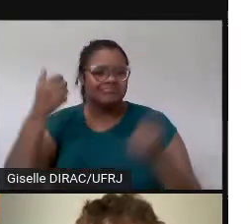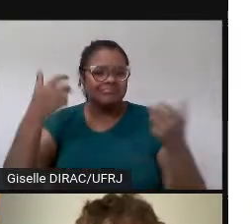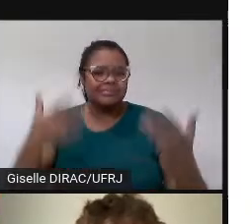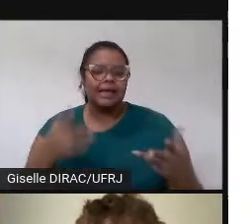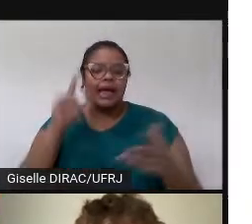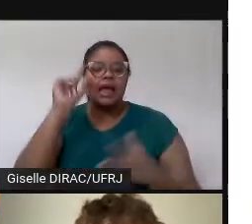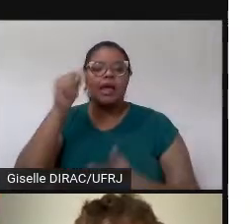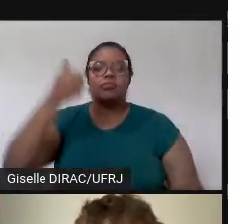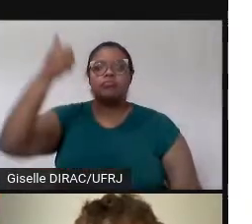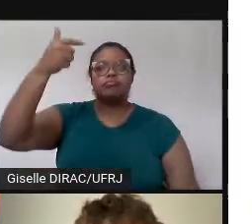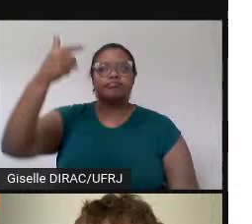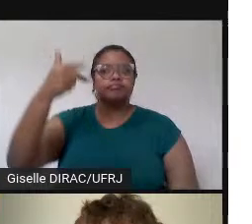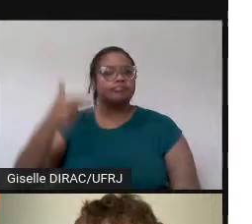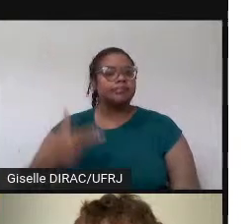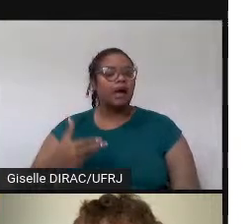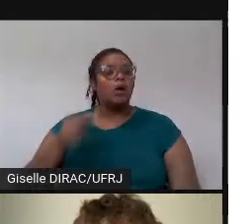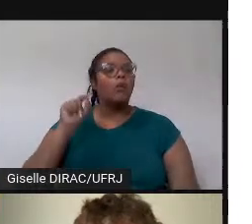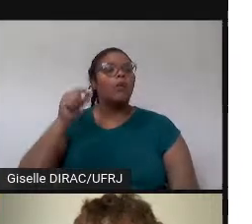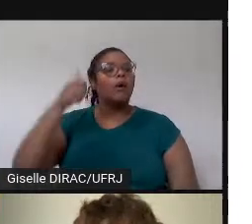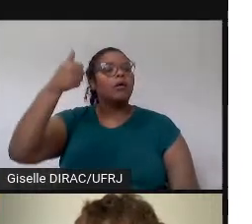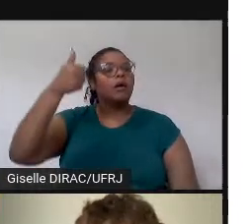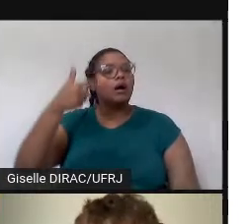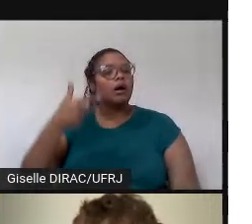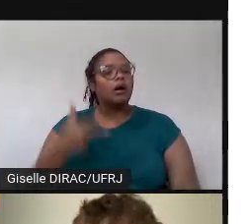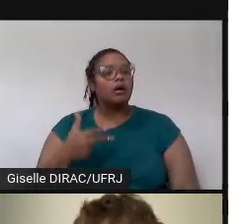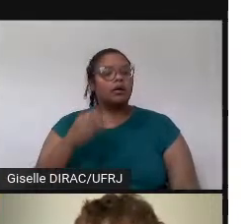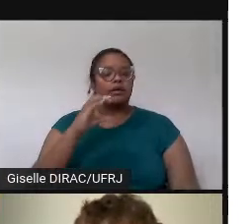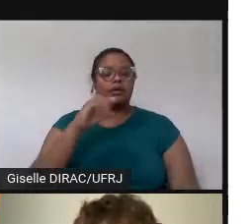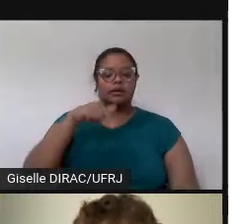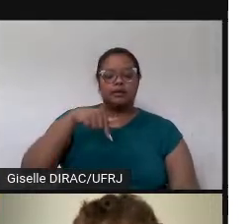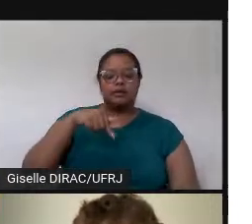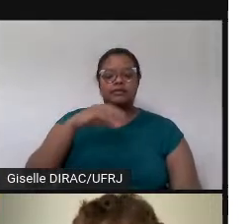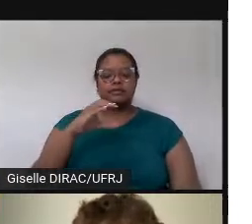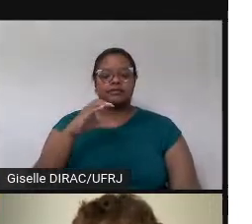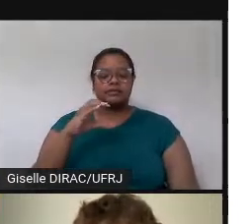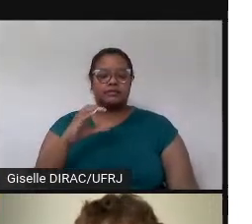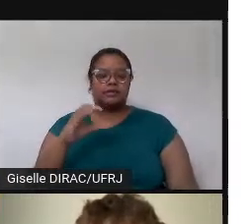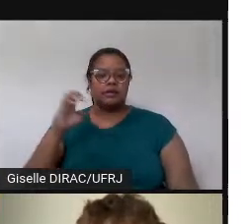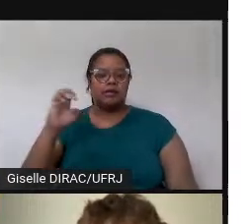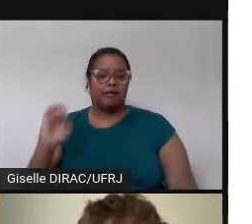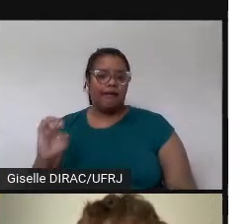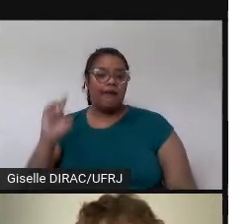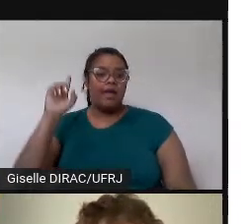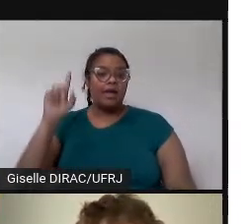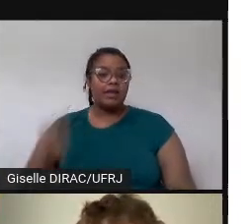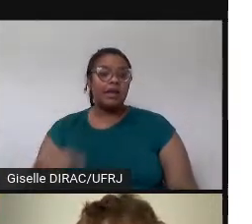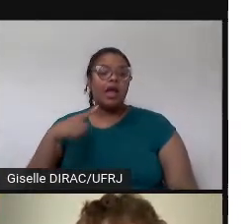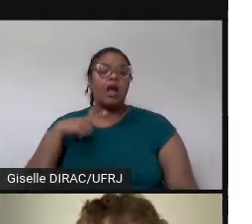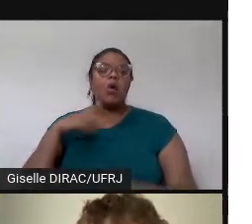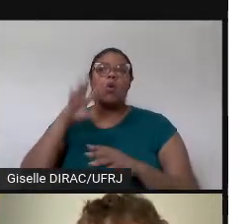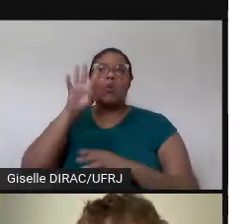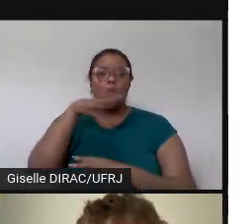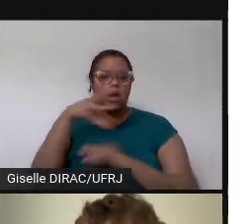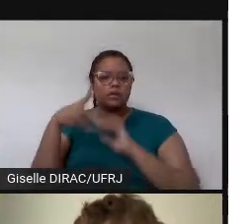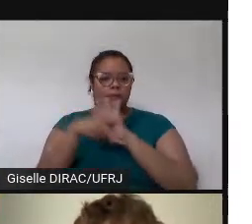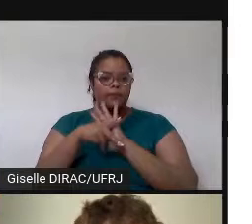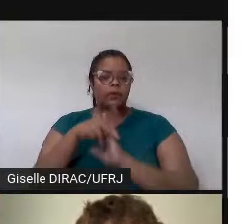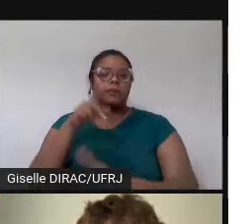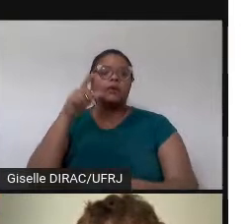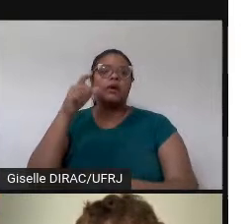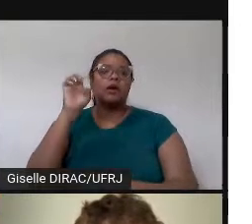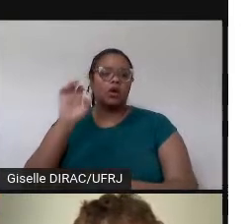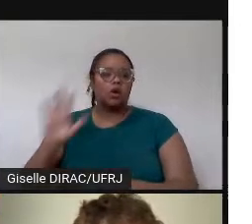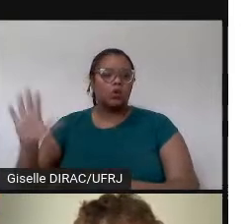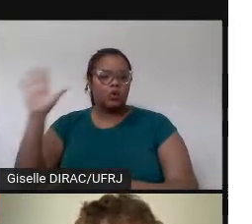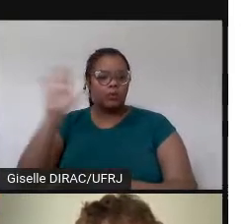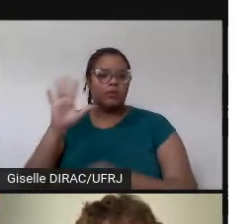classificação chamada QCE, do QCE, Quadro Comum Europeu de Referências para Línguas. Nós temos um professor com B2,